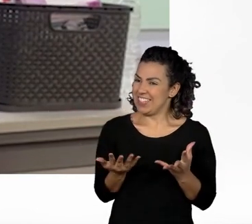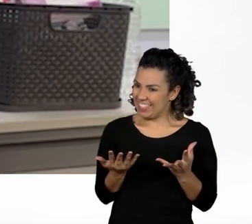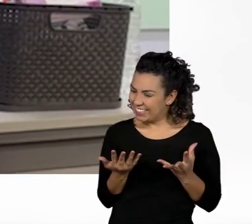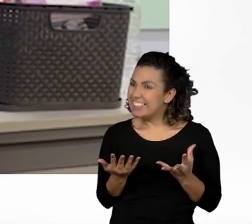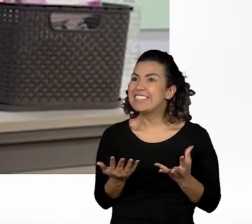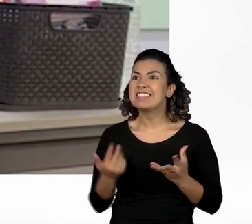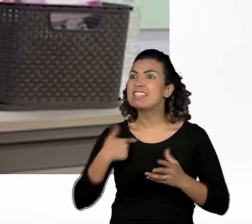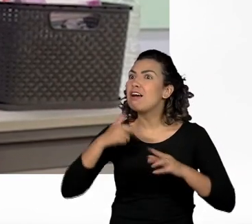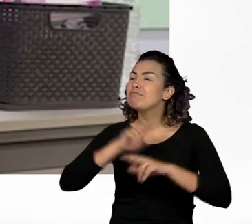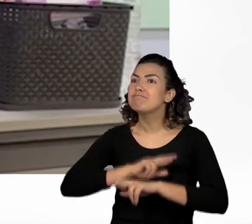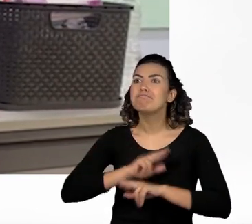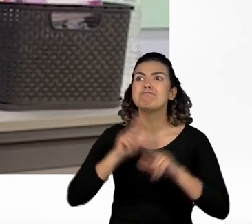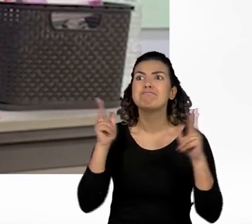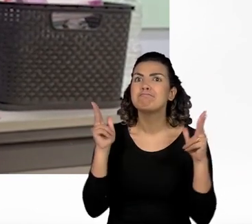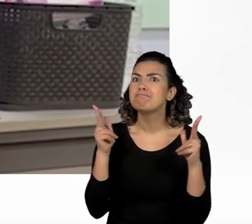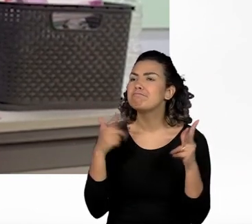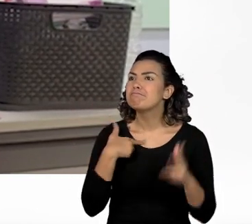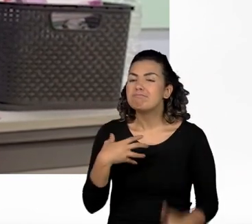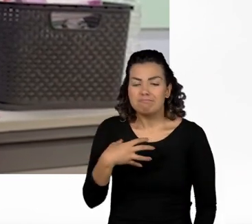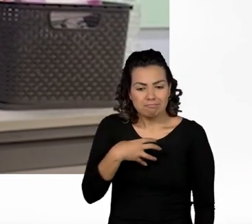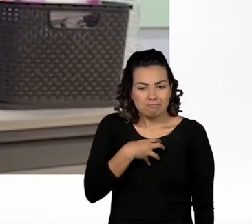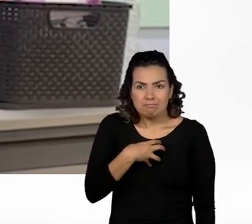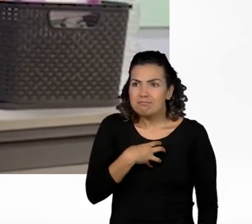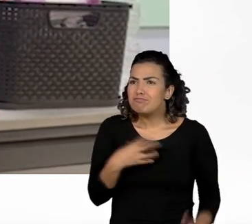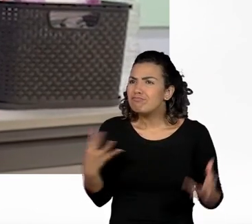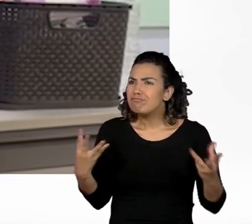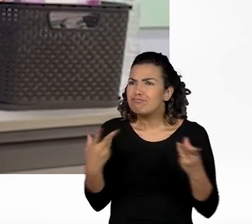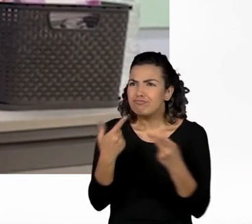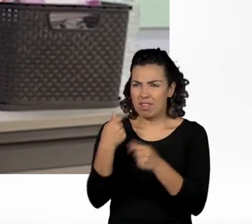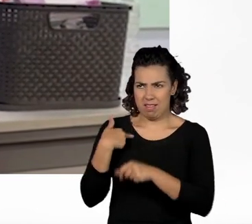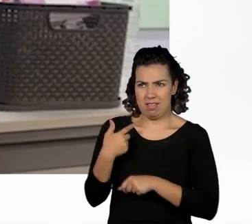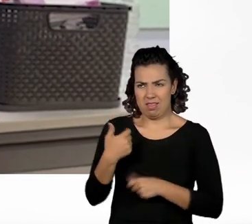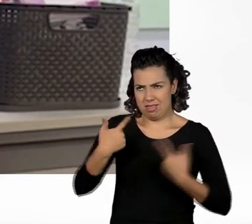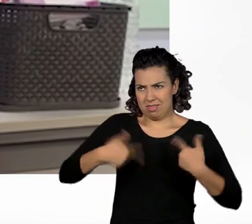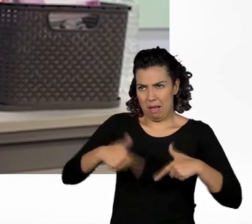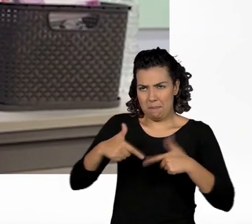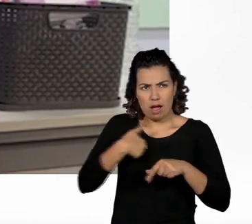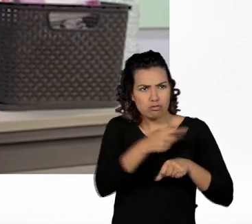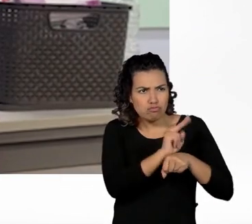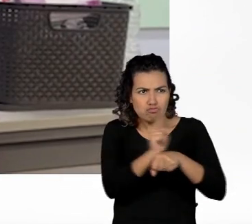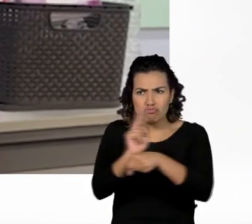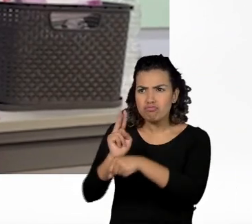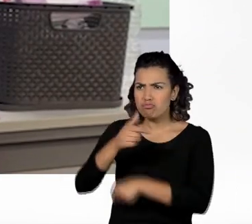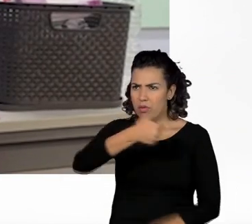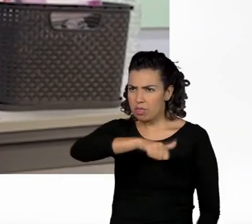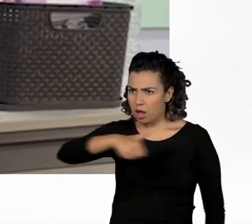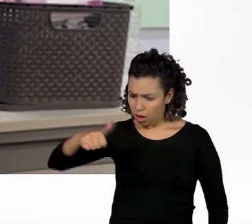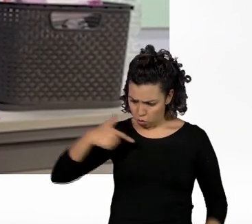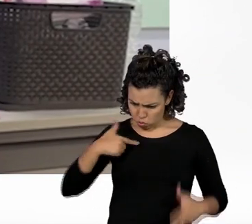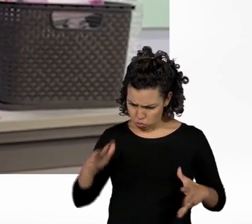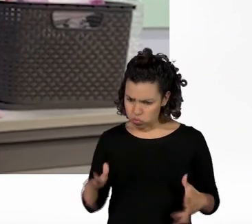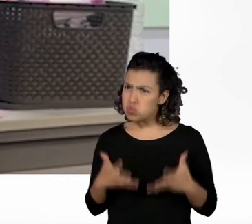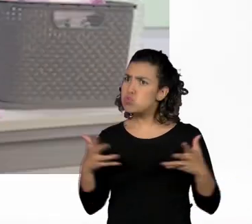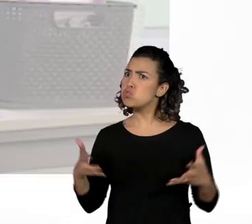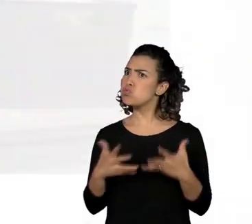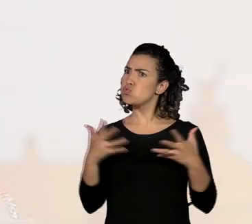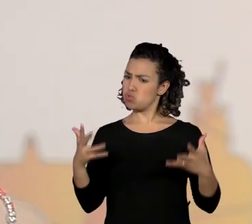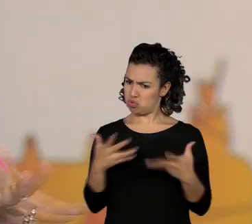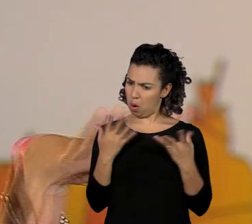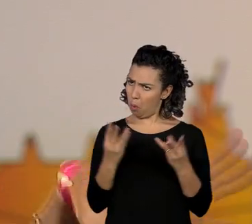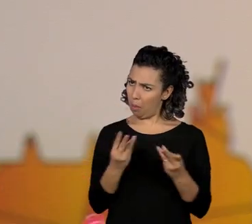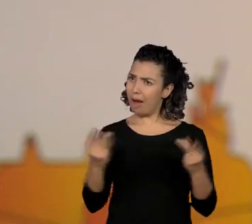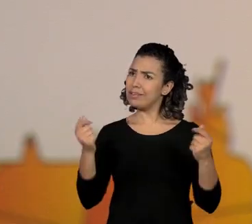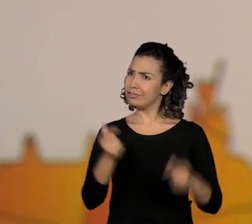2021. E os jornalistas são pessoas muito qualificadas, muito engajadas.